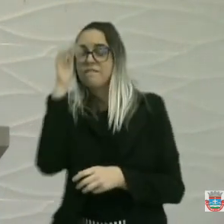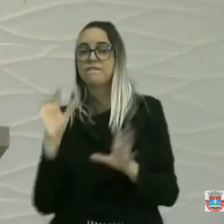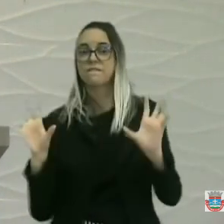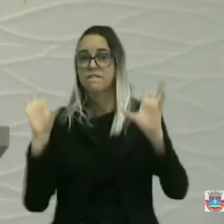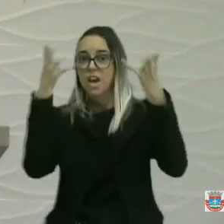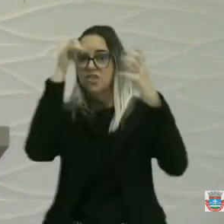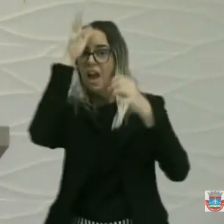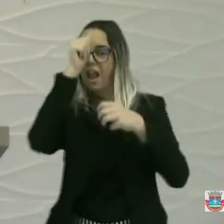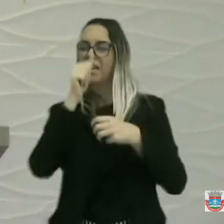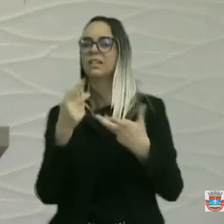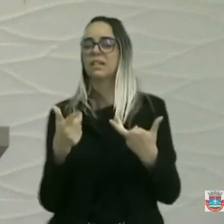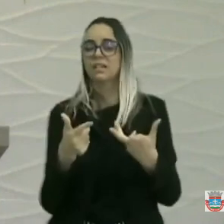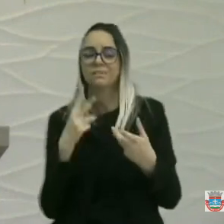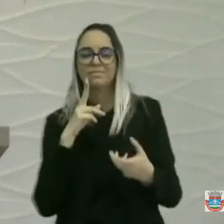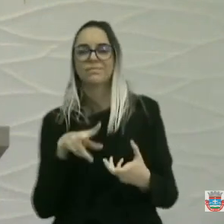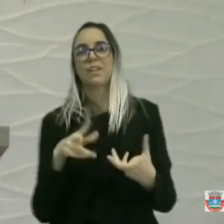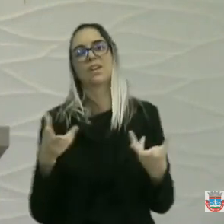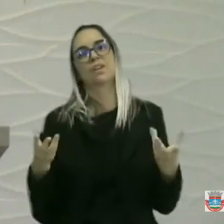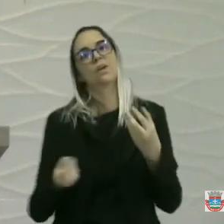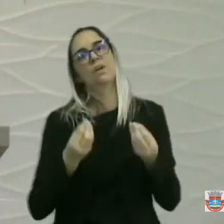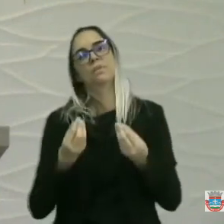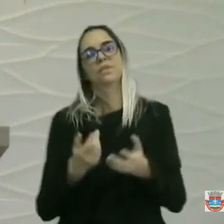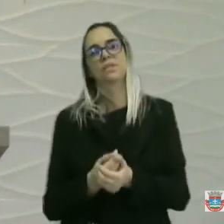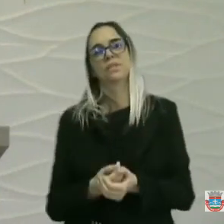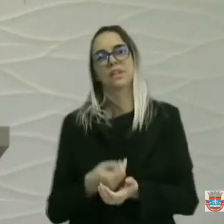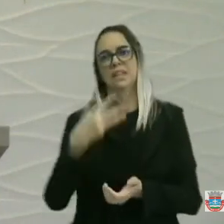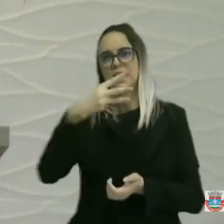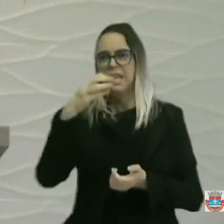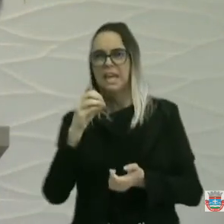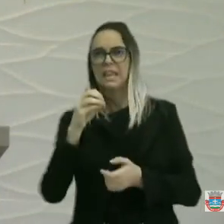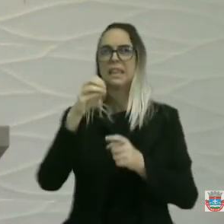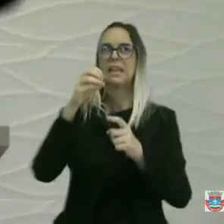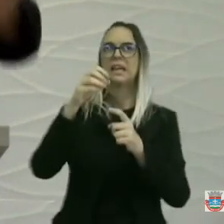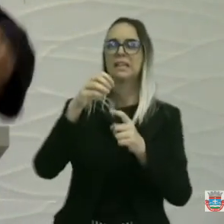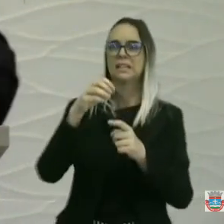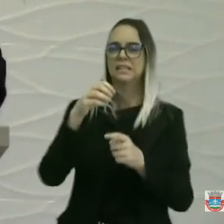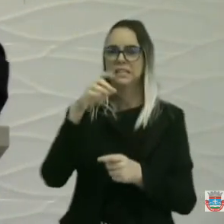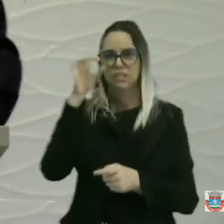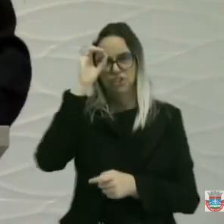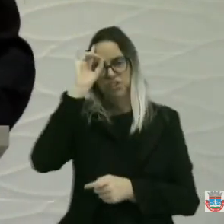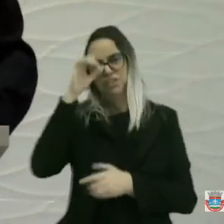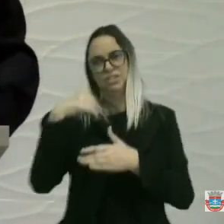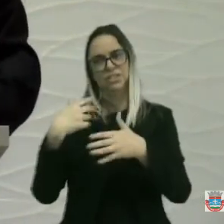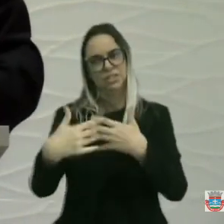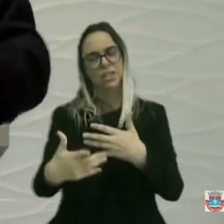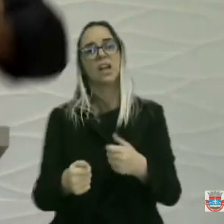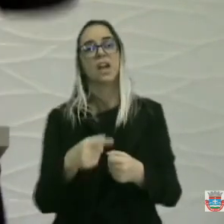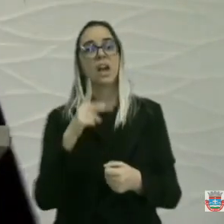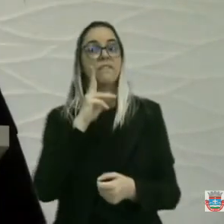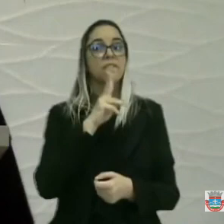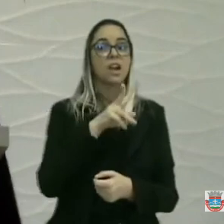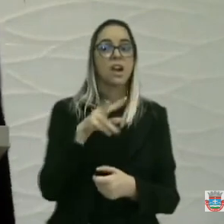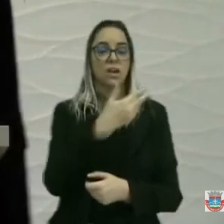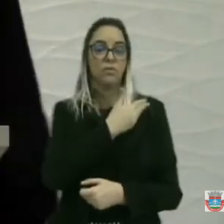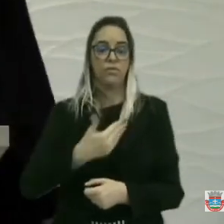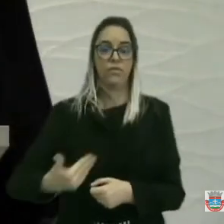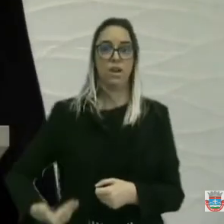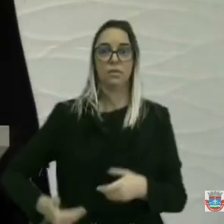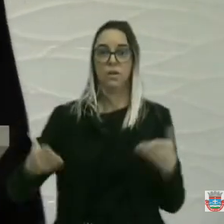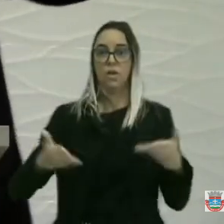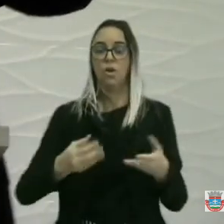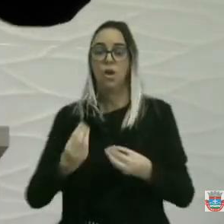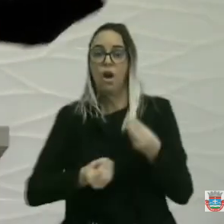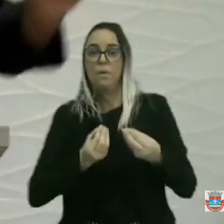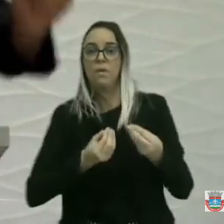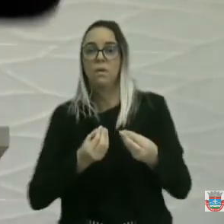fazer uma vala daquela e deixar mais de 30 dias. Se vocês quiserem saber como é essa administração, dê uma volta na